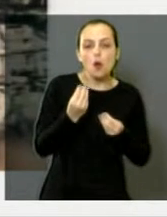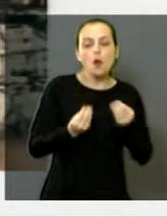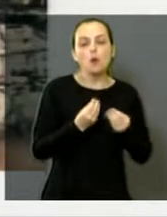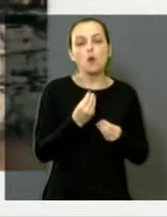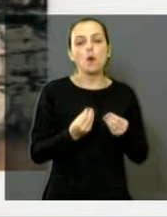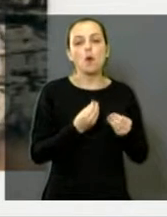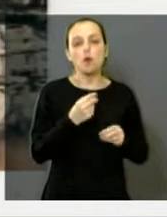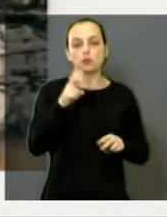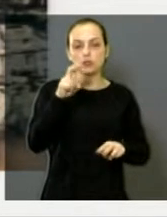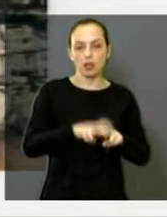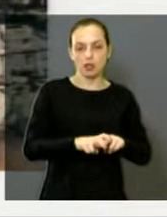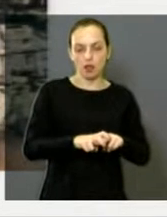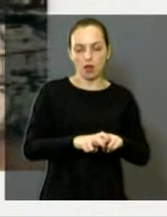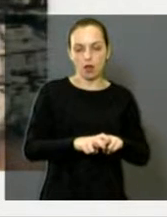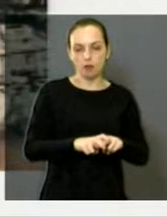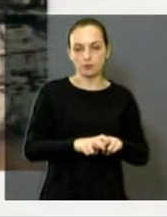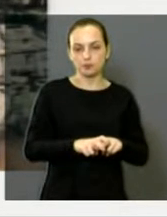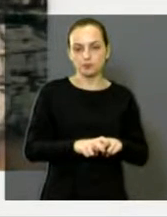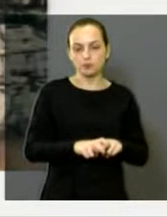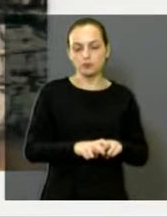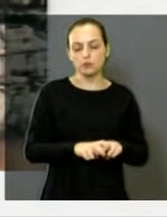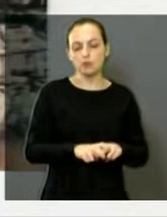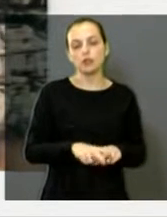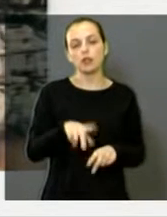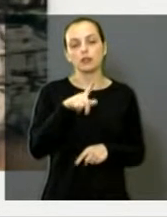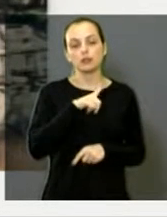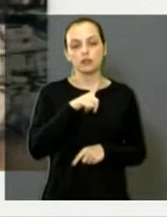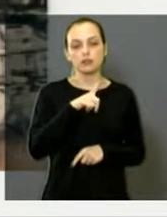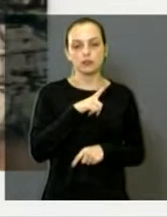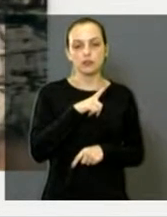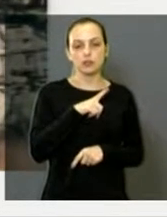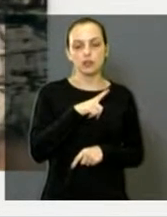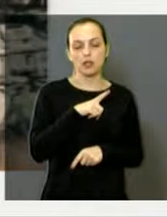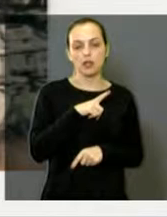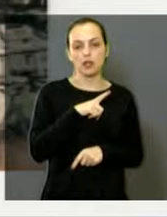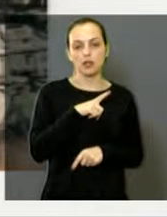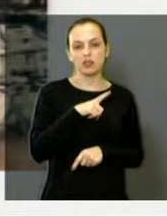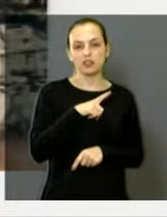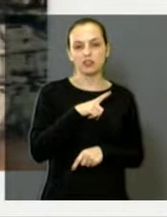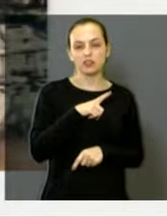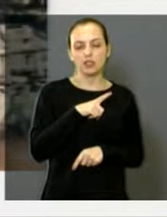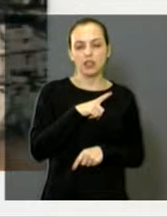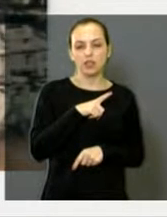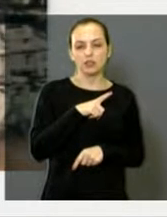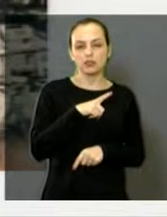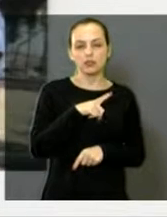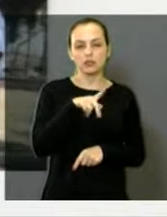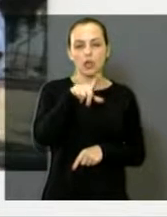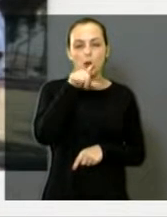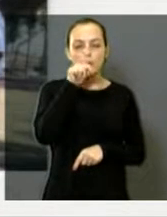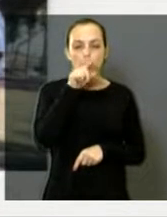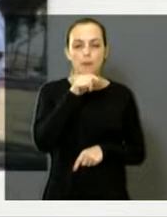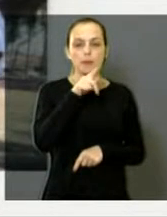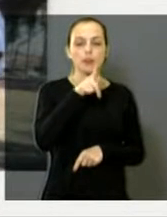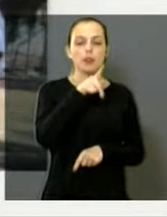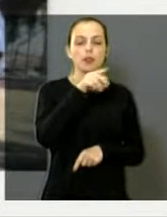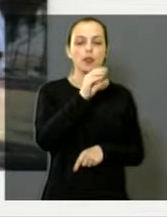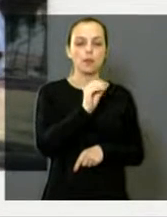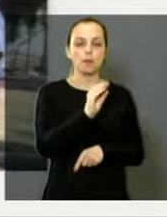de você sentar. Tem também o problema dos pássaros. Eu sei que a briga tem